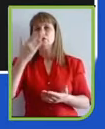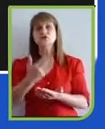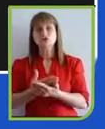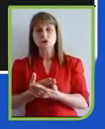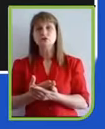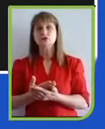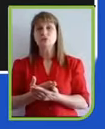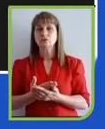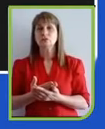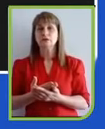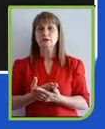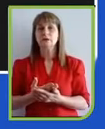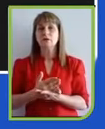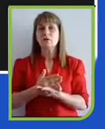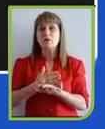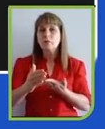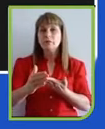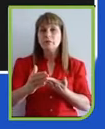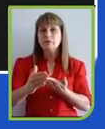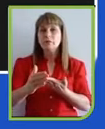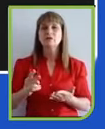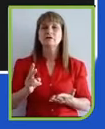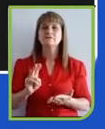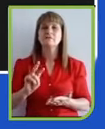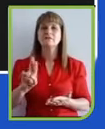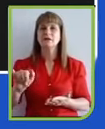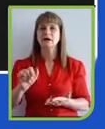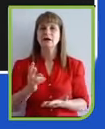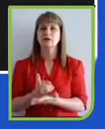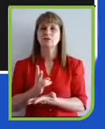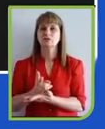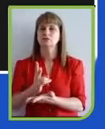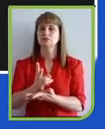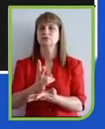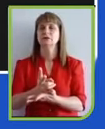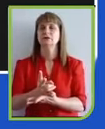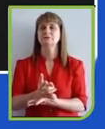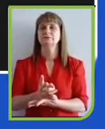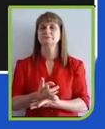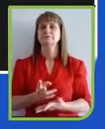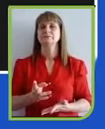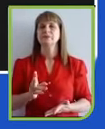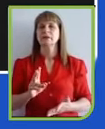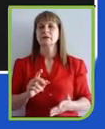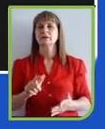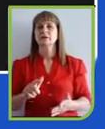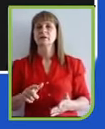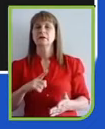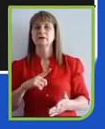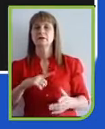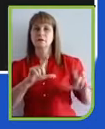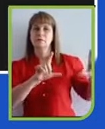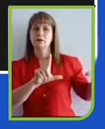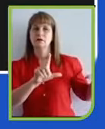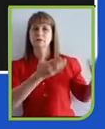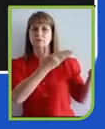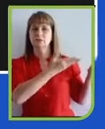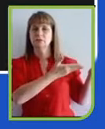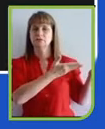e mais cooperação para o bem comum, e aqui na imagem vocês estão vendo um hospital